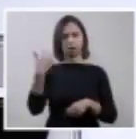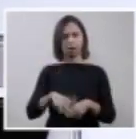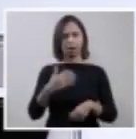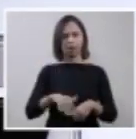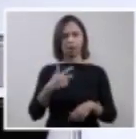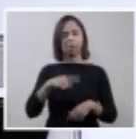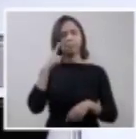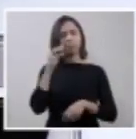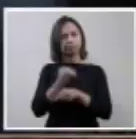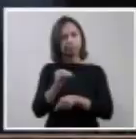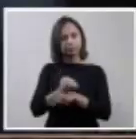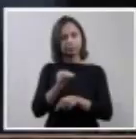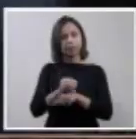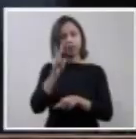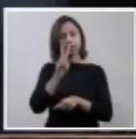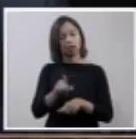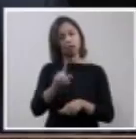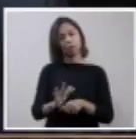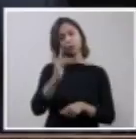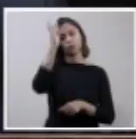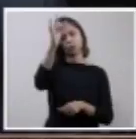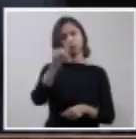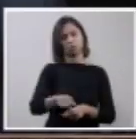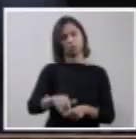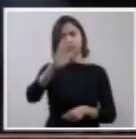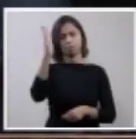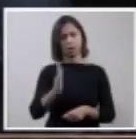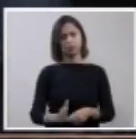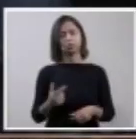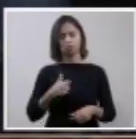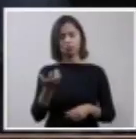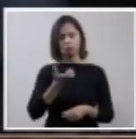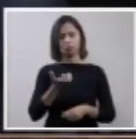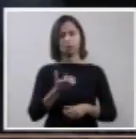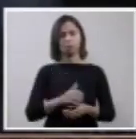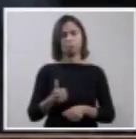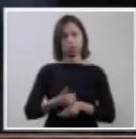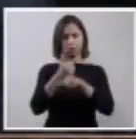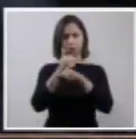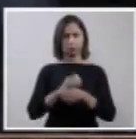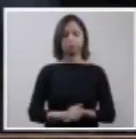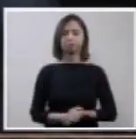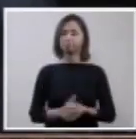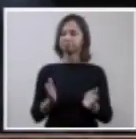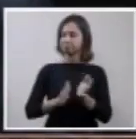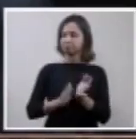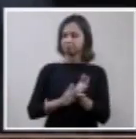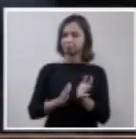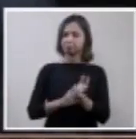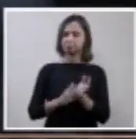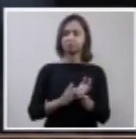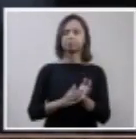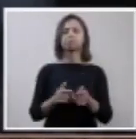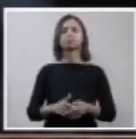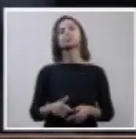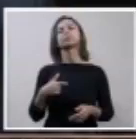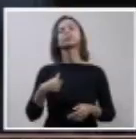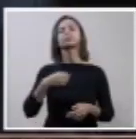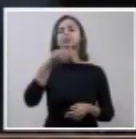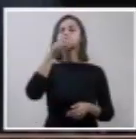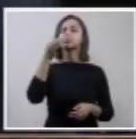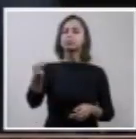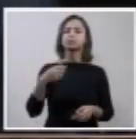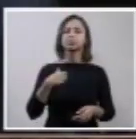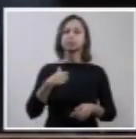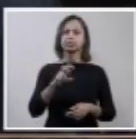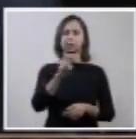e com o desvelo. É o futuro do Brasil. Muito bem, presidente. Eu proporia a suspensão